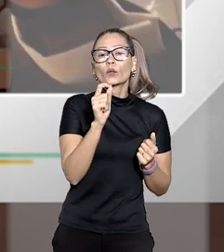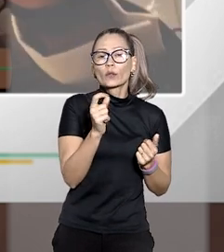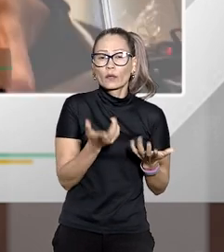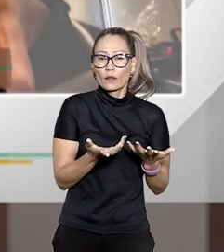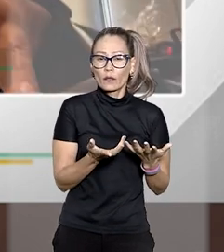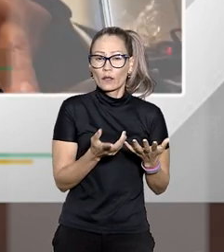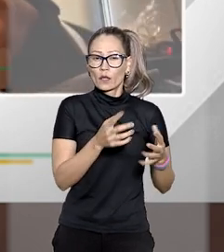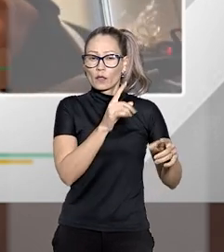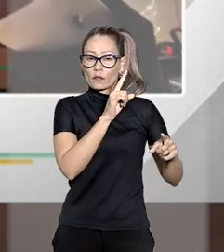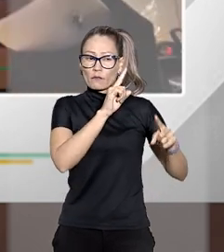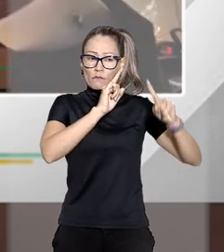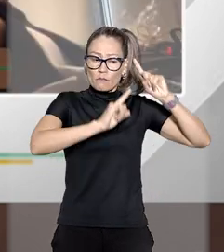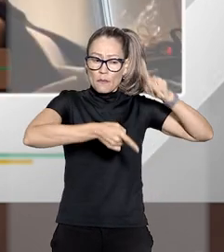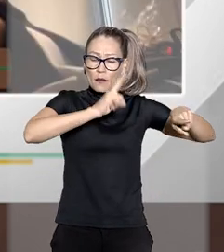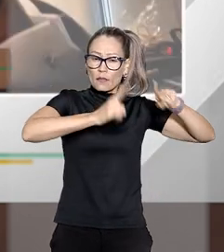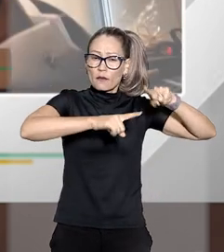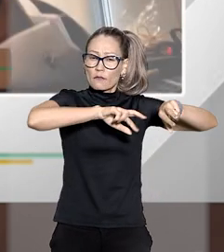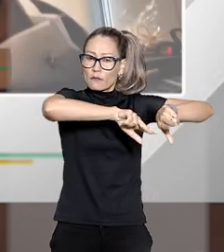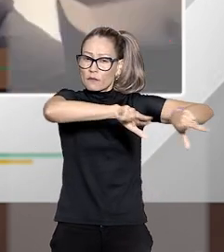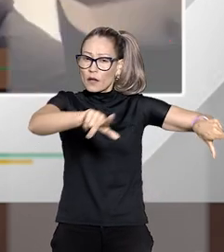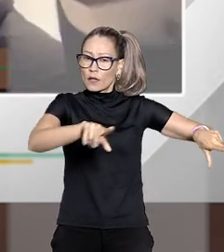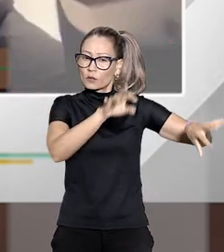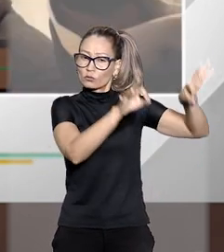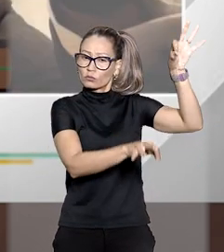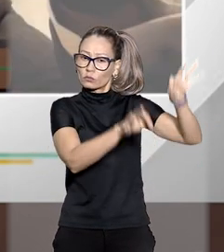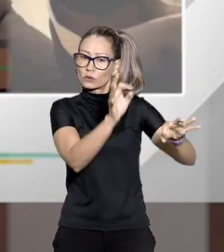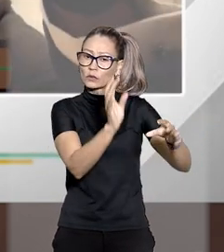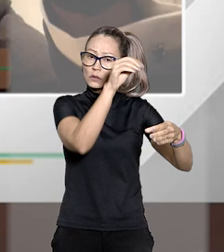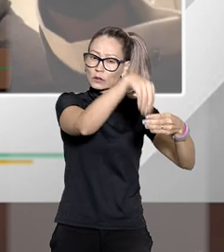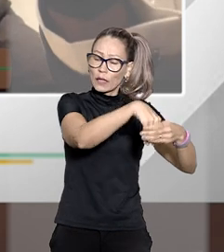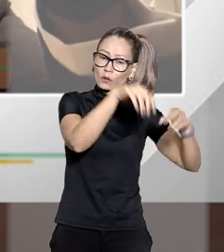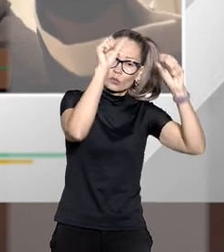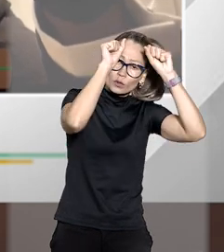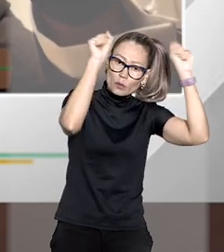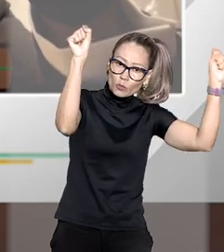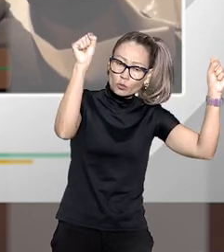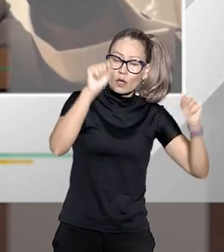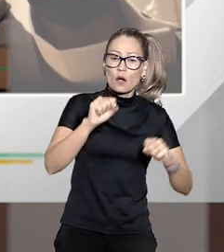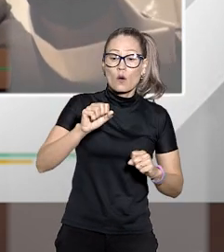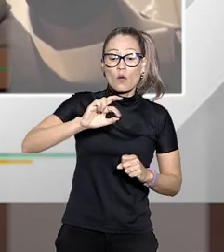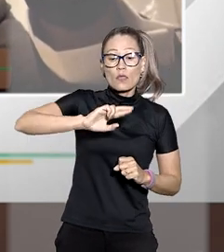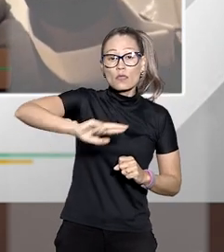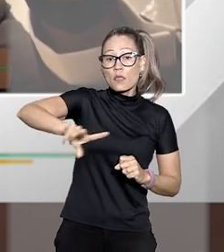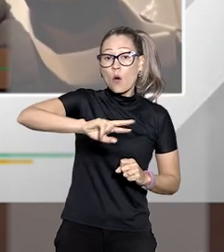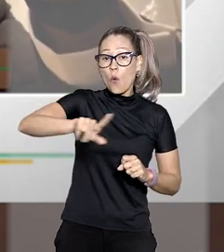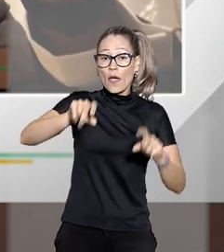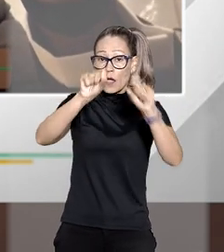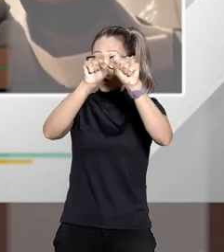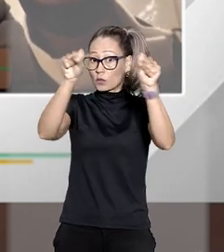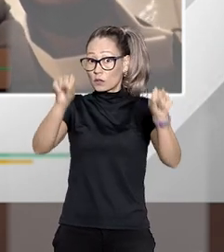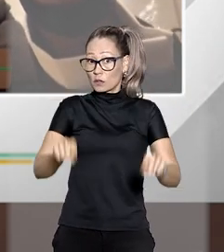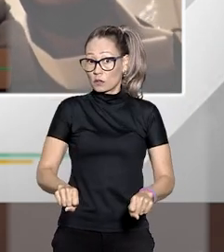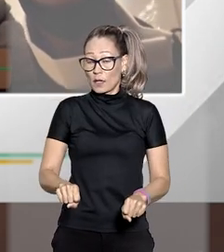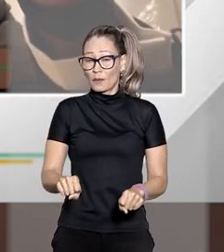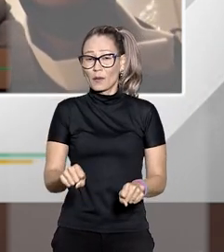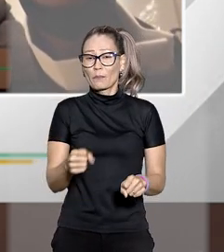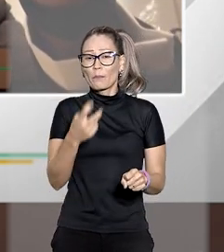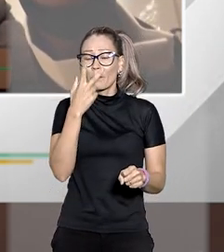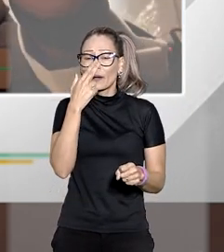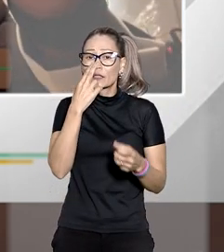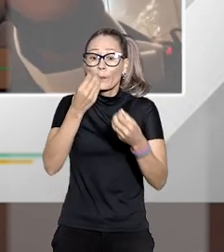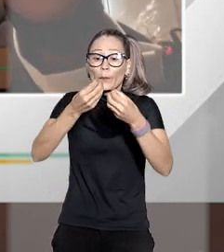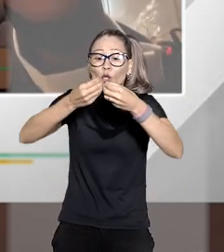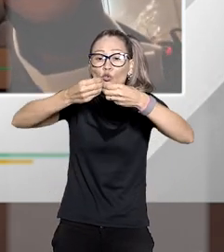de julgados entre turmas do mesmo tribunal não é salutar para o sistema isso é